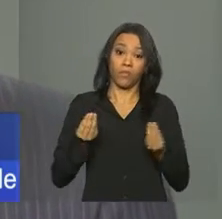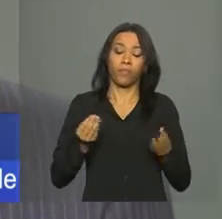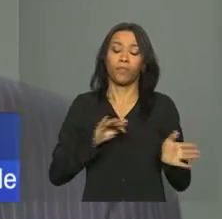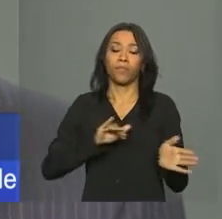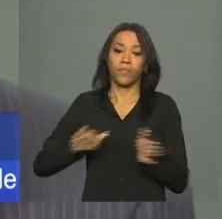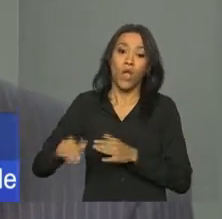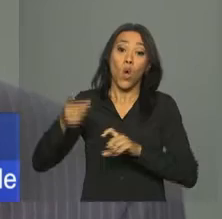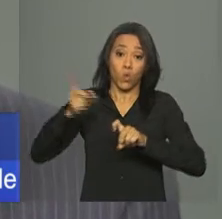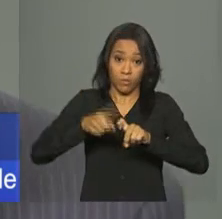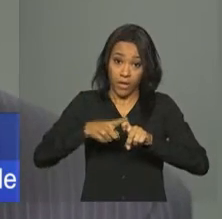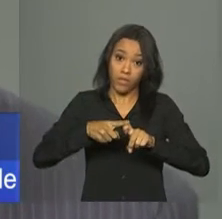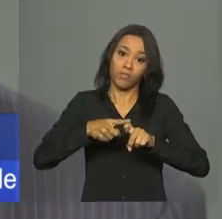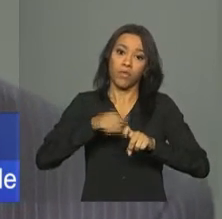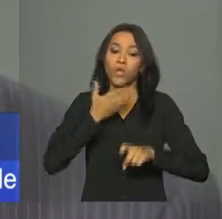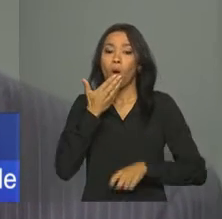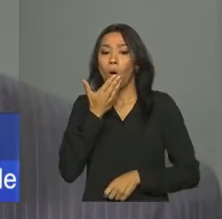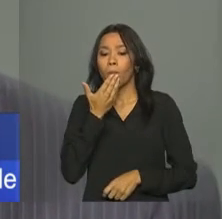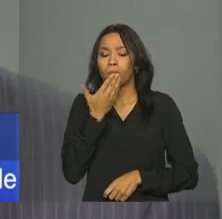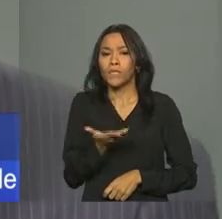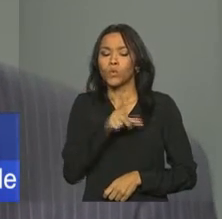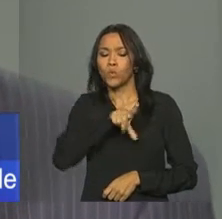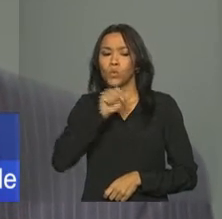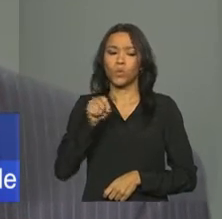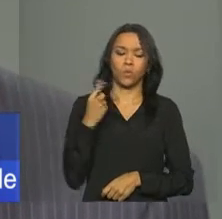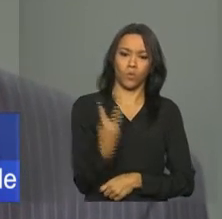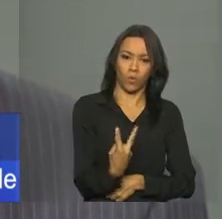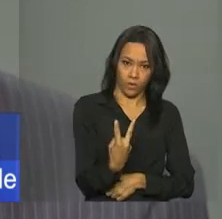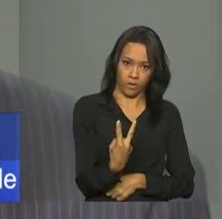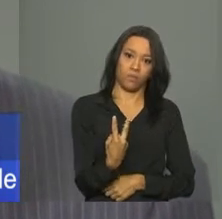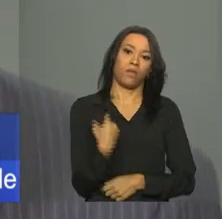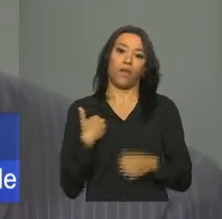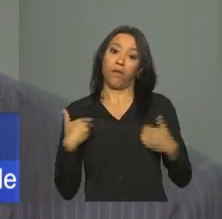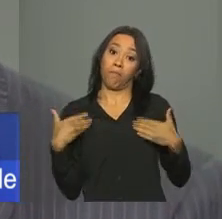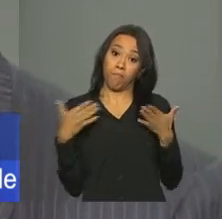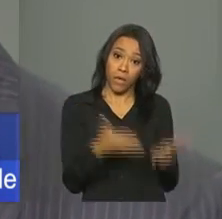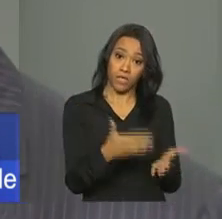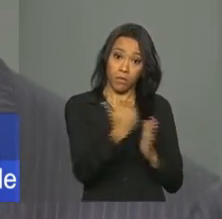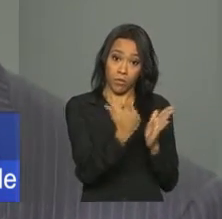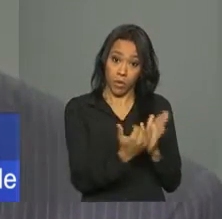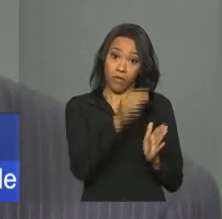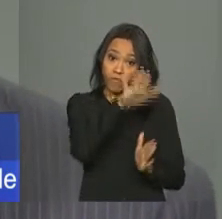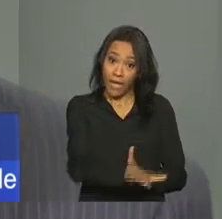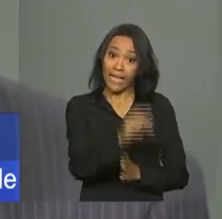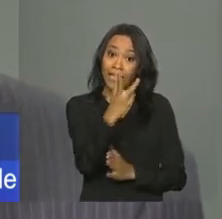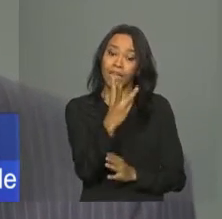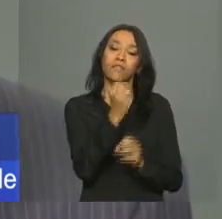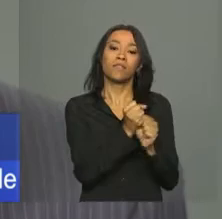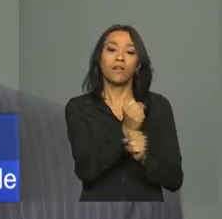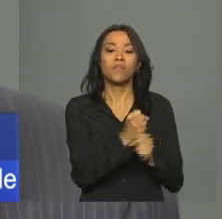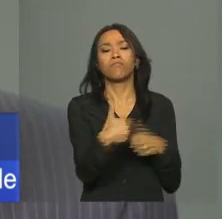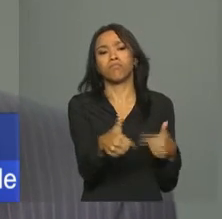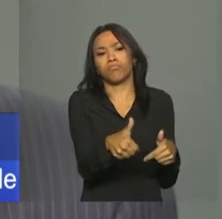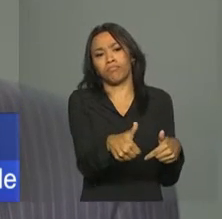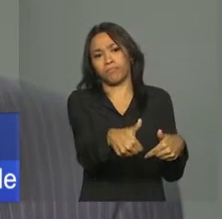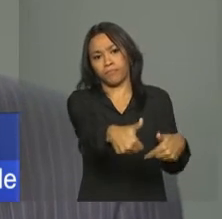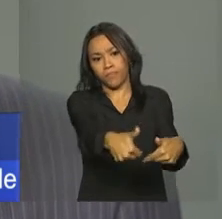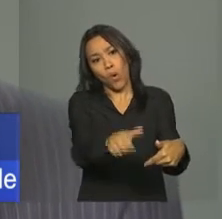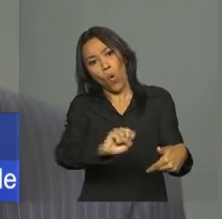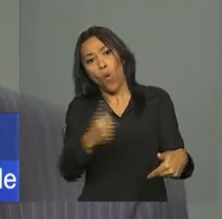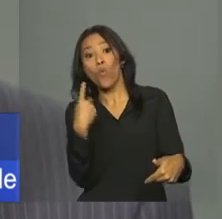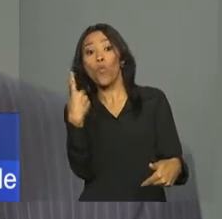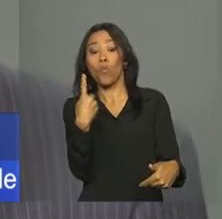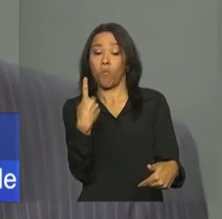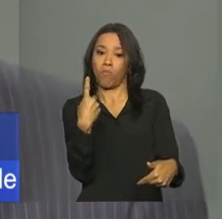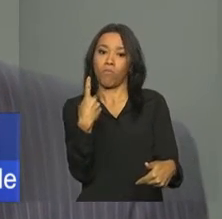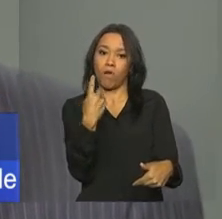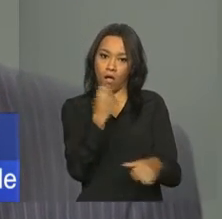fazer dois tipos de opção. Eles podem entrar no programa e passarem três anos no programa, ou eles podem atuar um ano